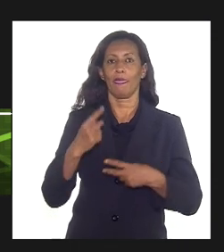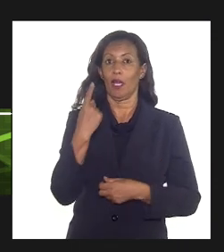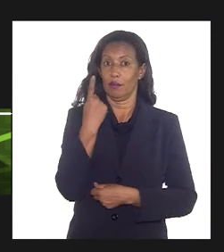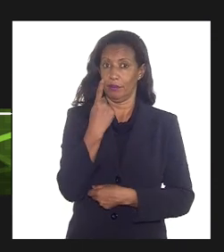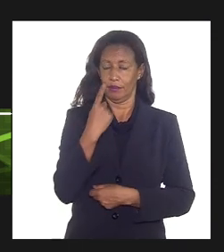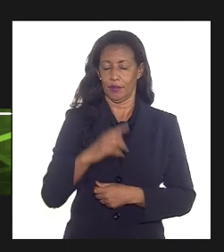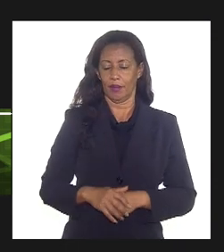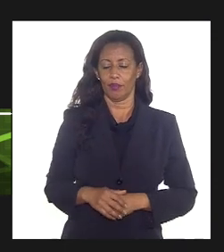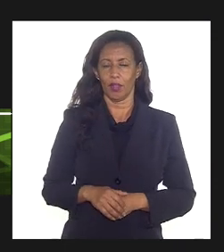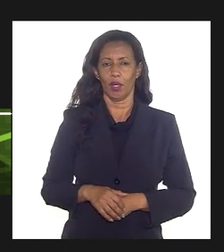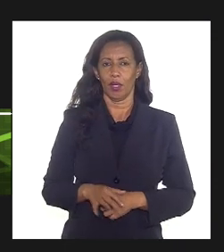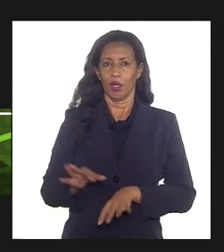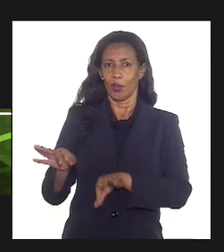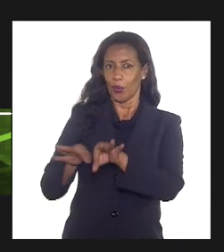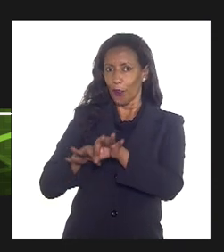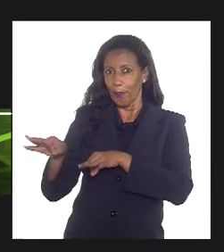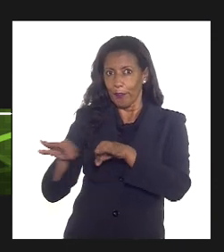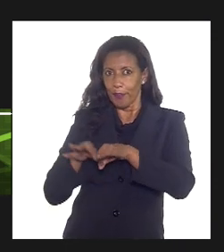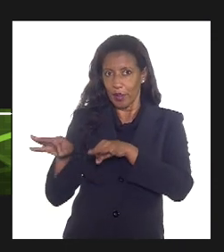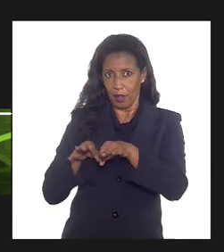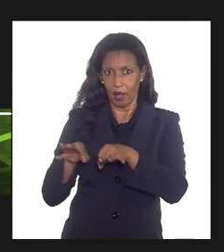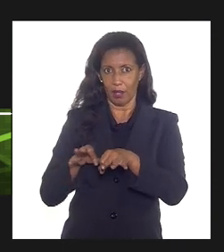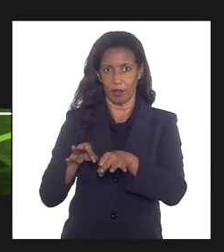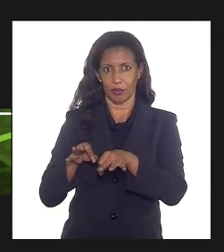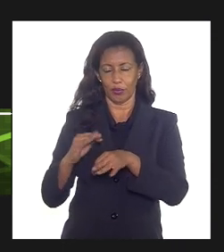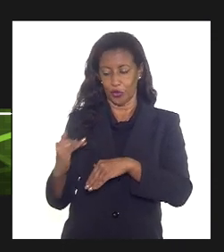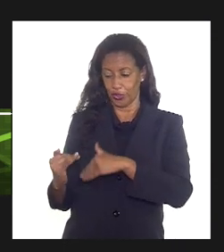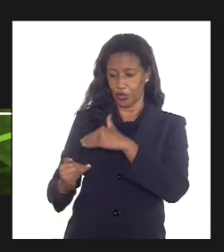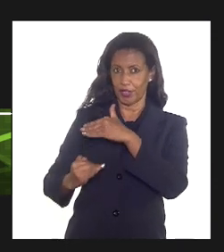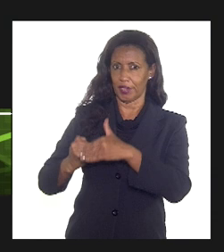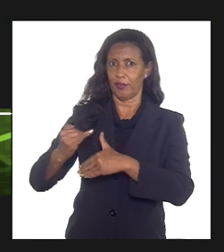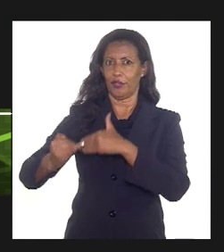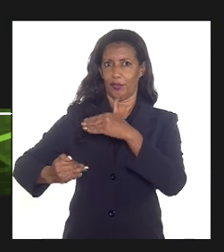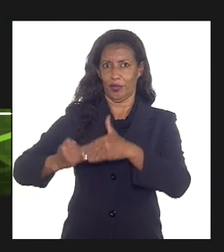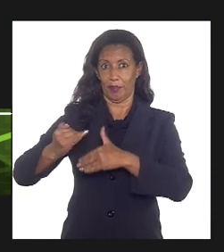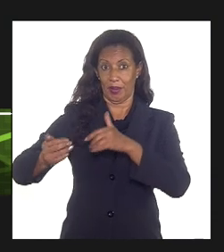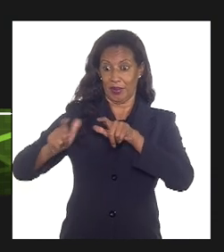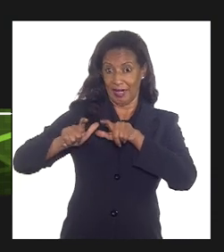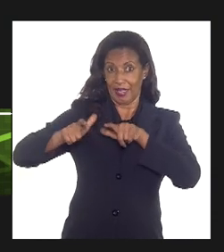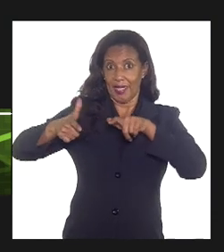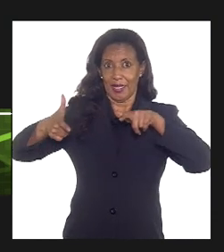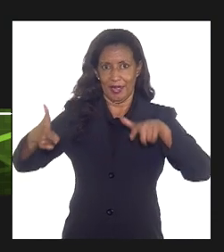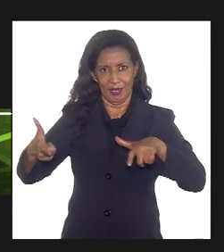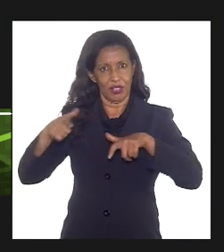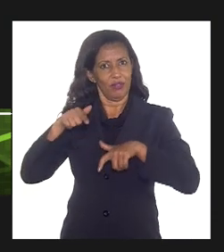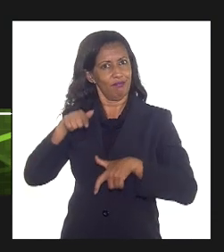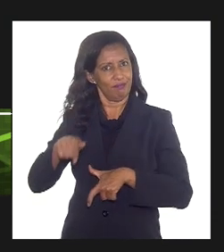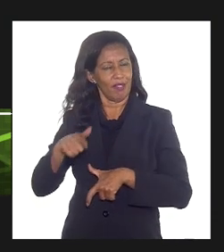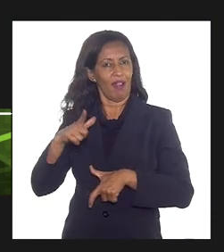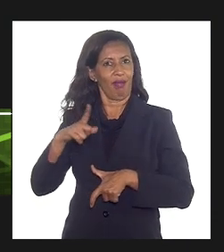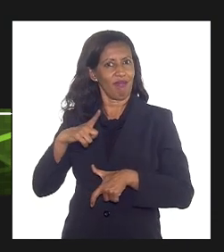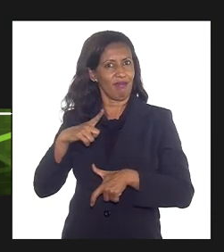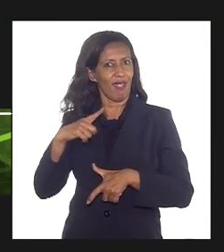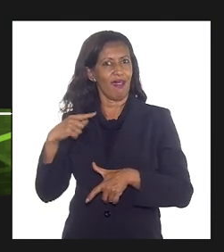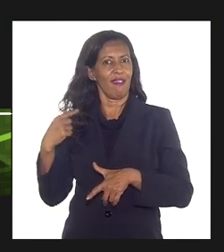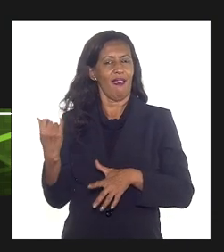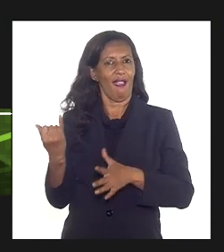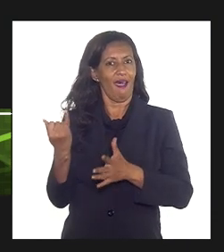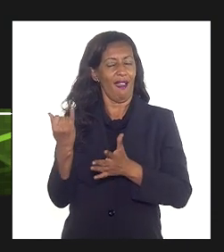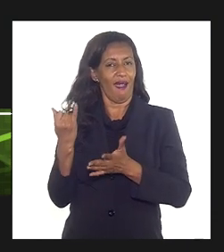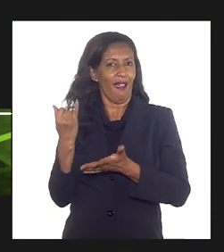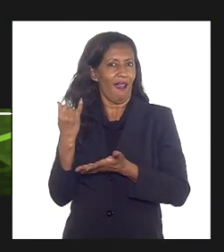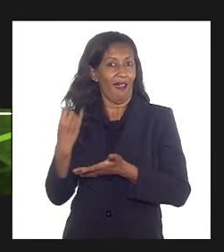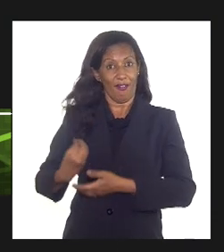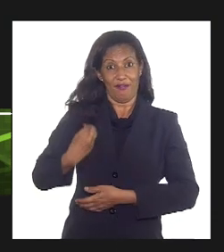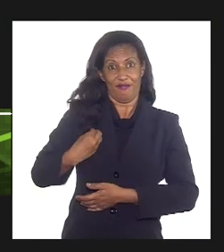de desenvolvimento, que é um grande plano de negócio, onde nós temos a identificação da vida útil